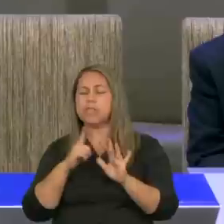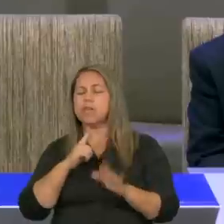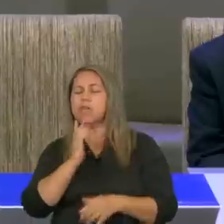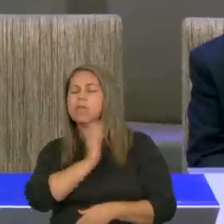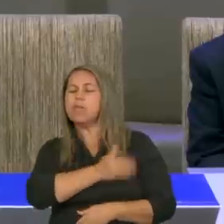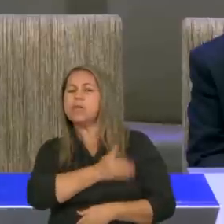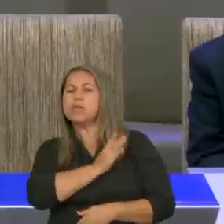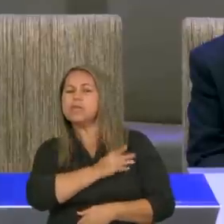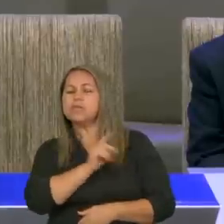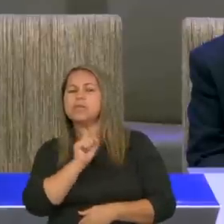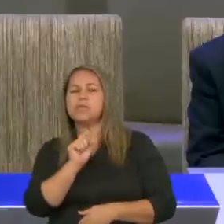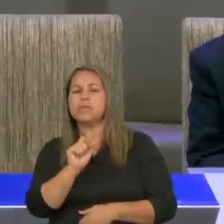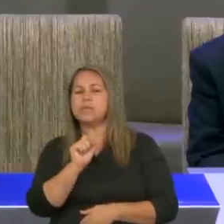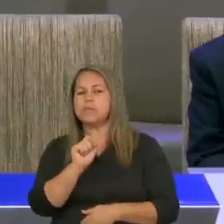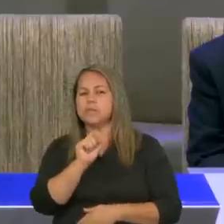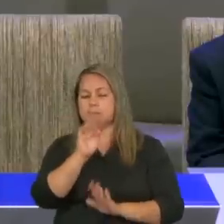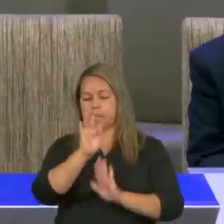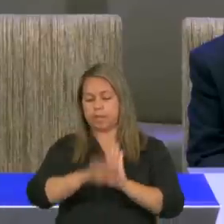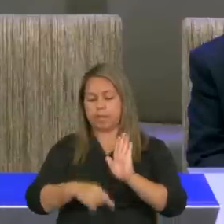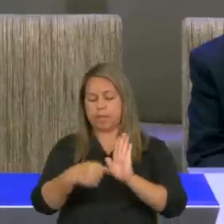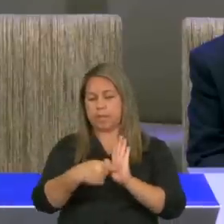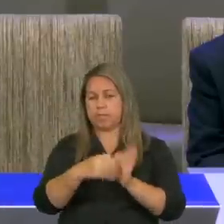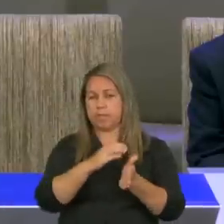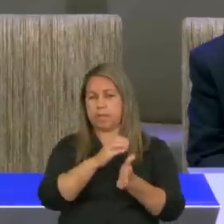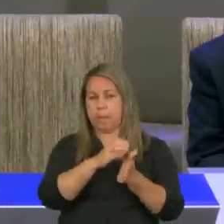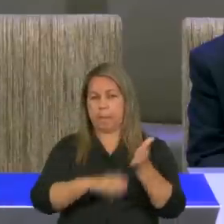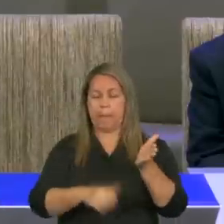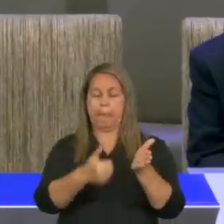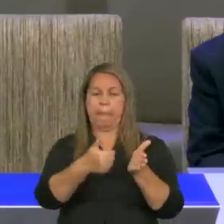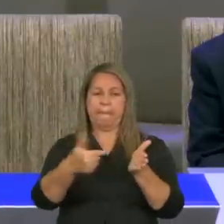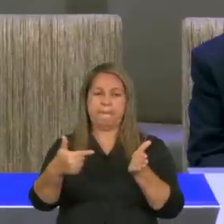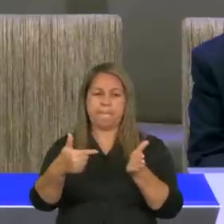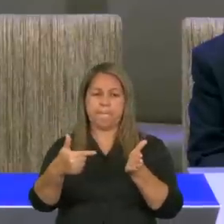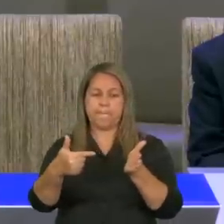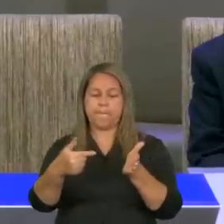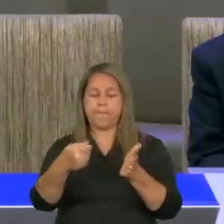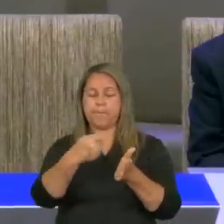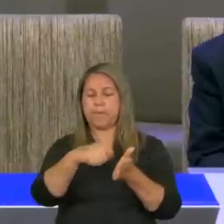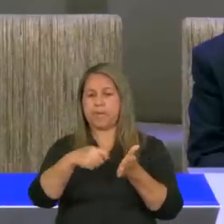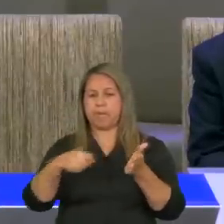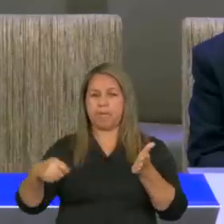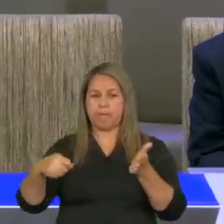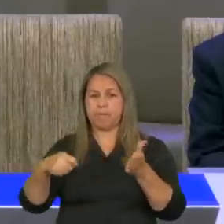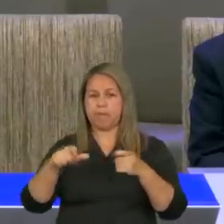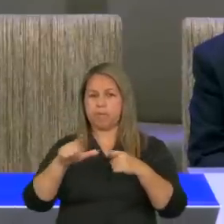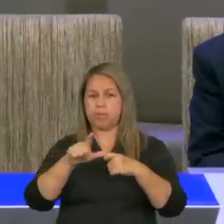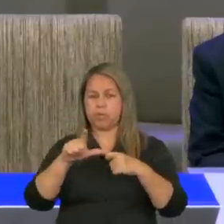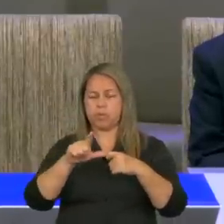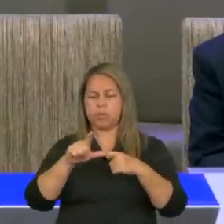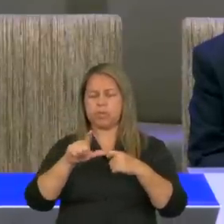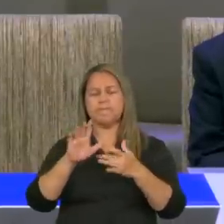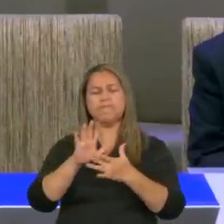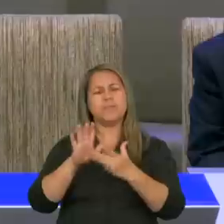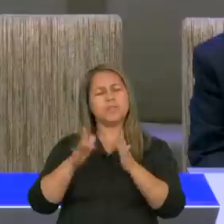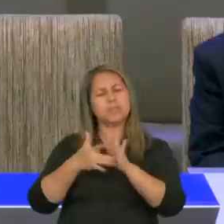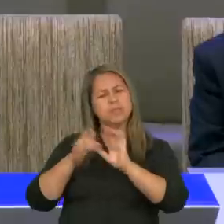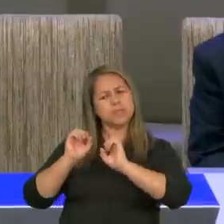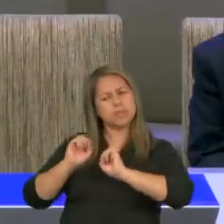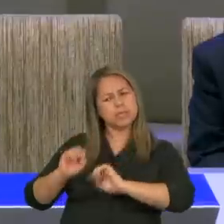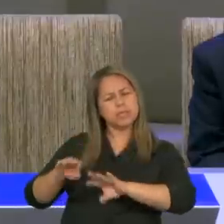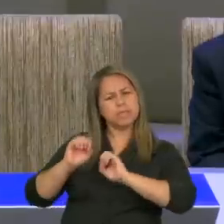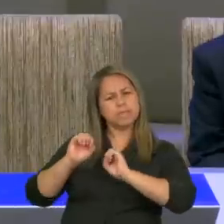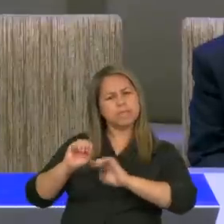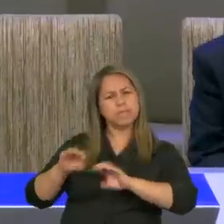este do capítulo 12, conforme escreveu São Lucas, Jesus ensina acerca